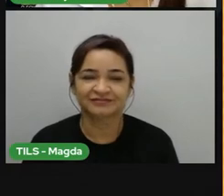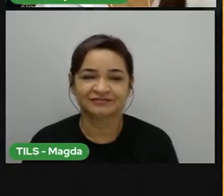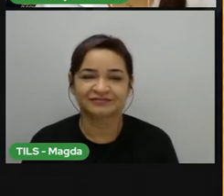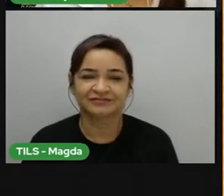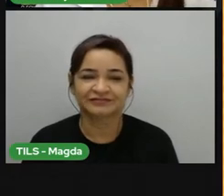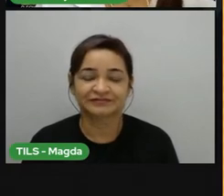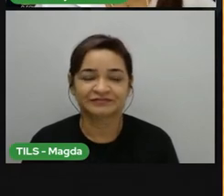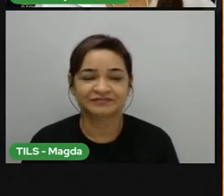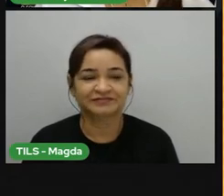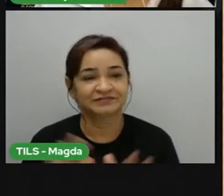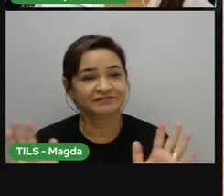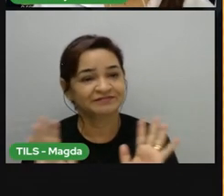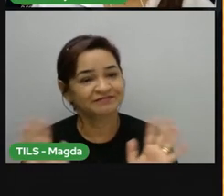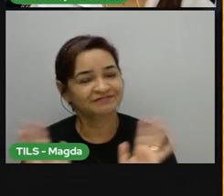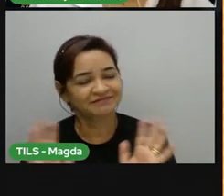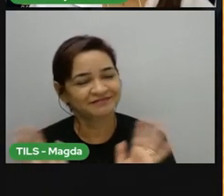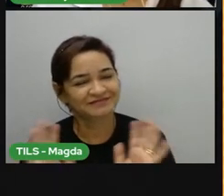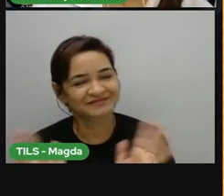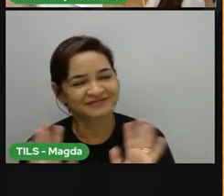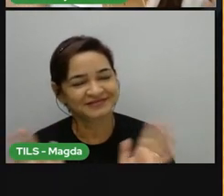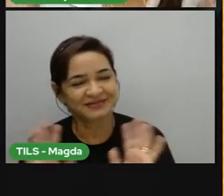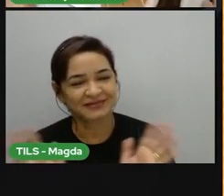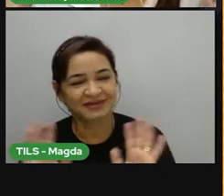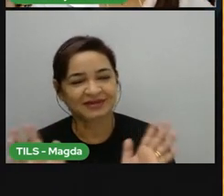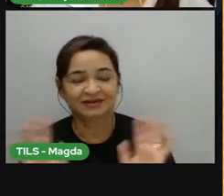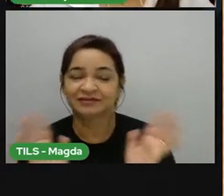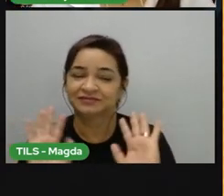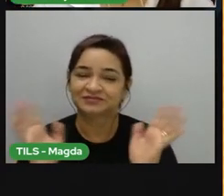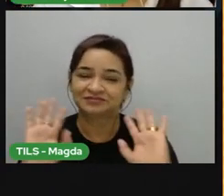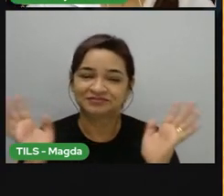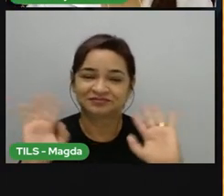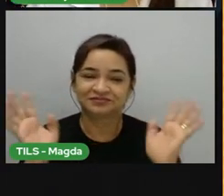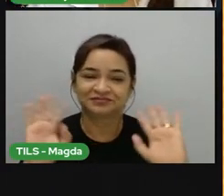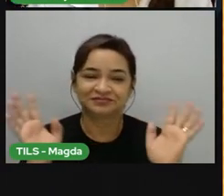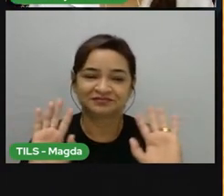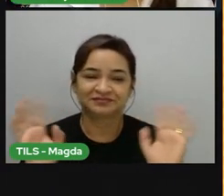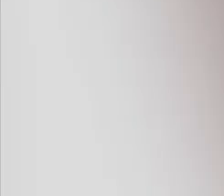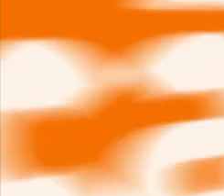Então, pessoal, é isso. Até a próxima aula. Tchau, tchau, gente!